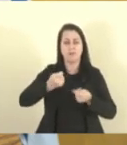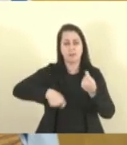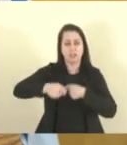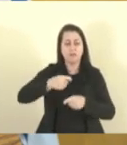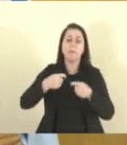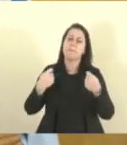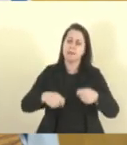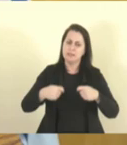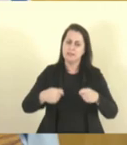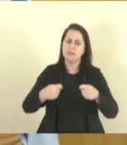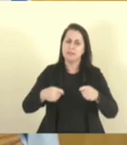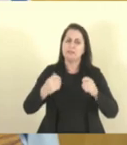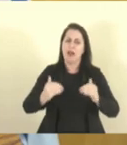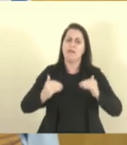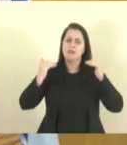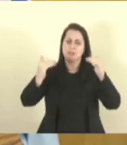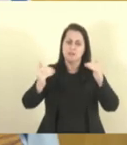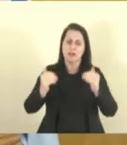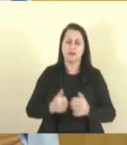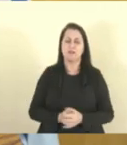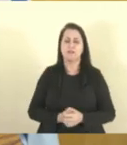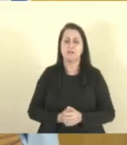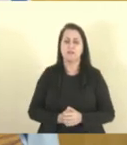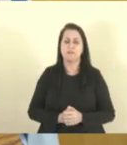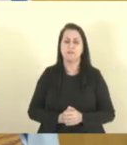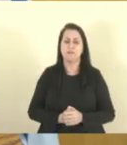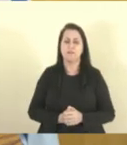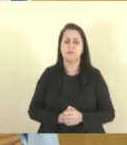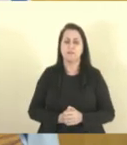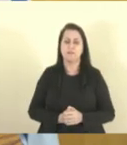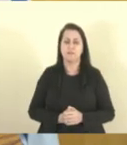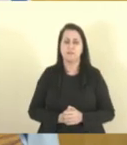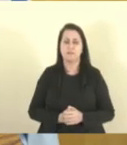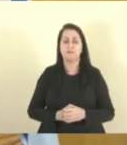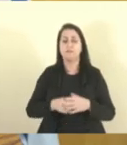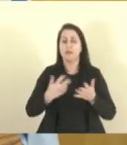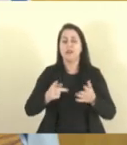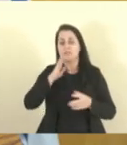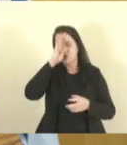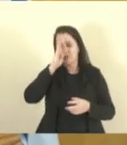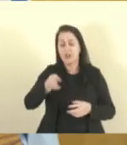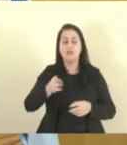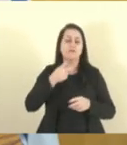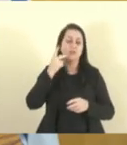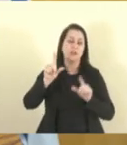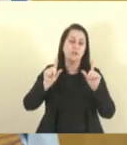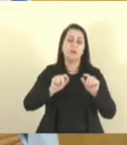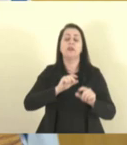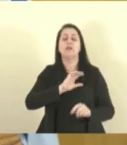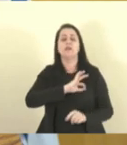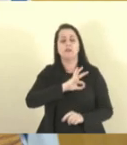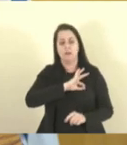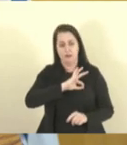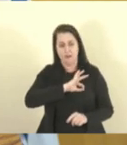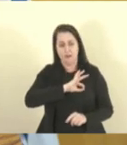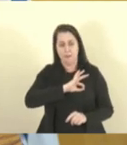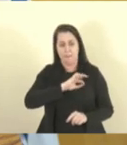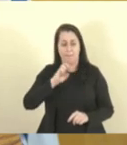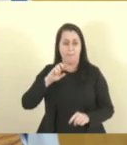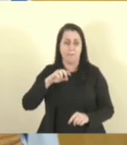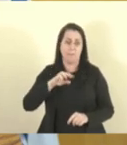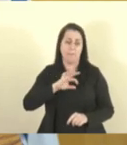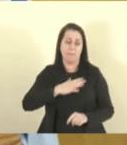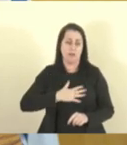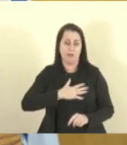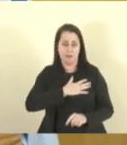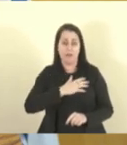avançar para a parte que afeta os policiais militares, isso eu digo dos